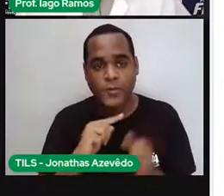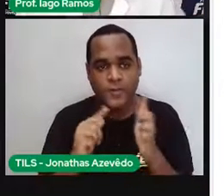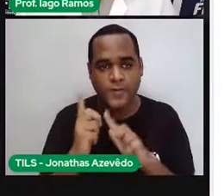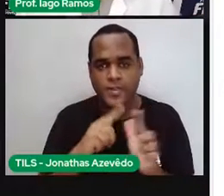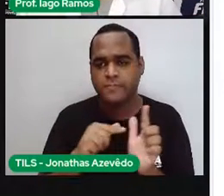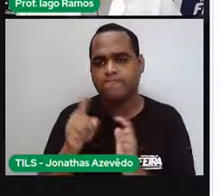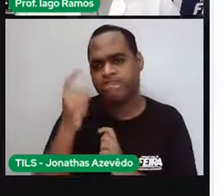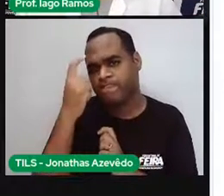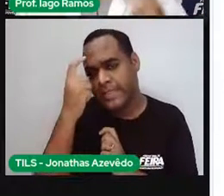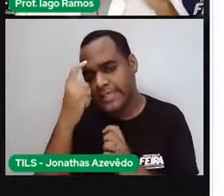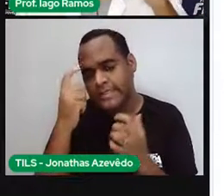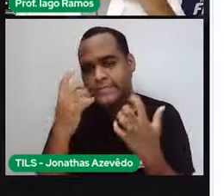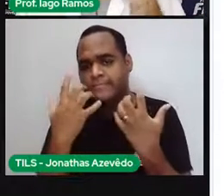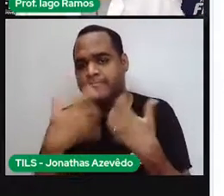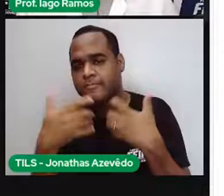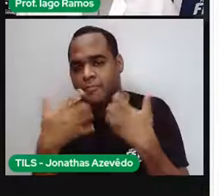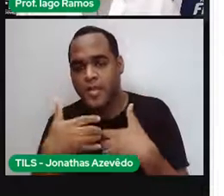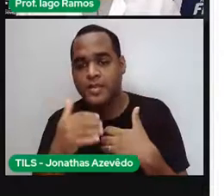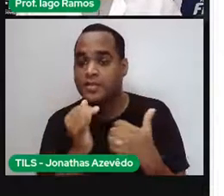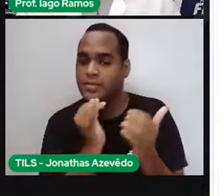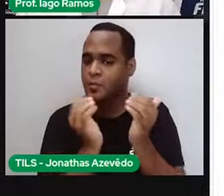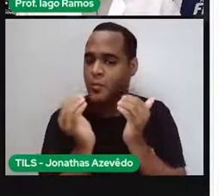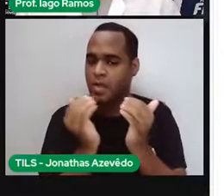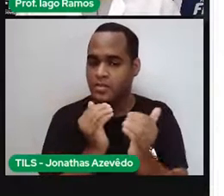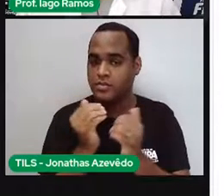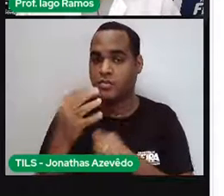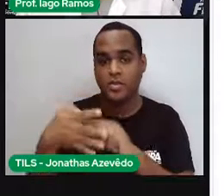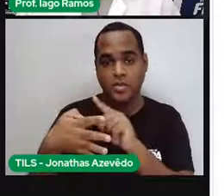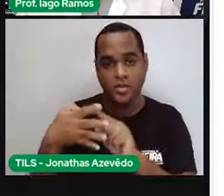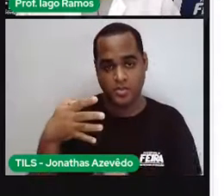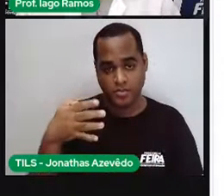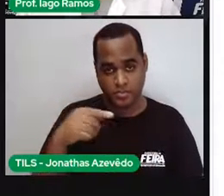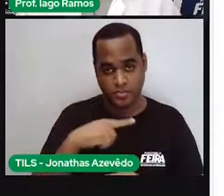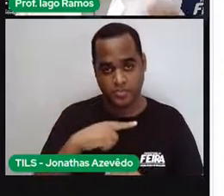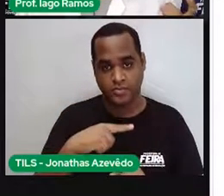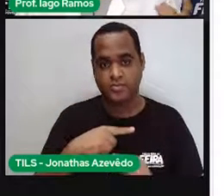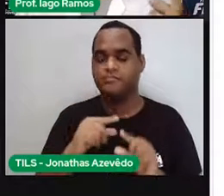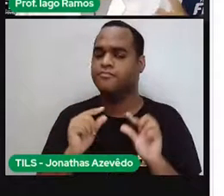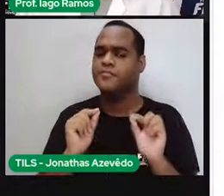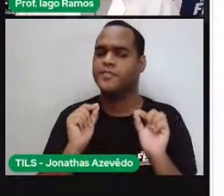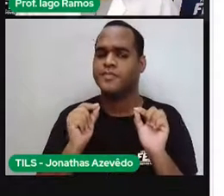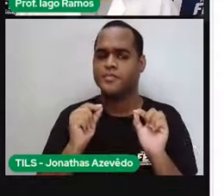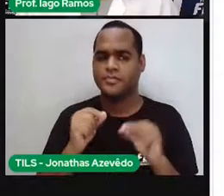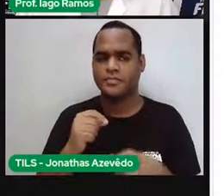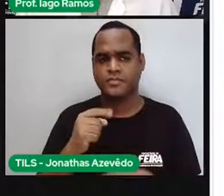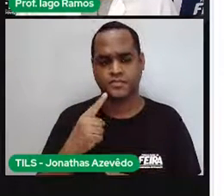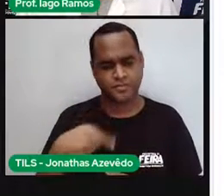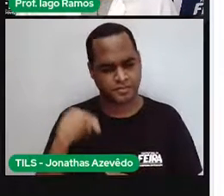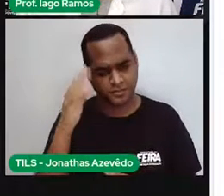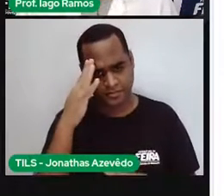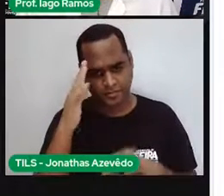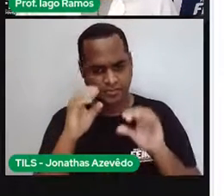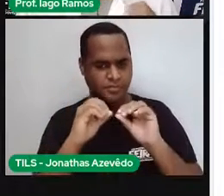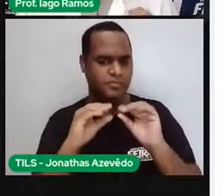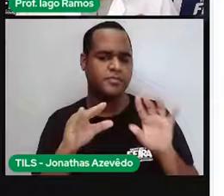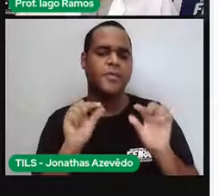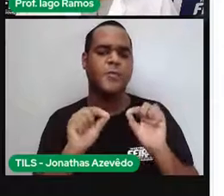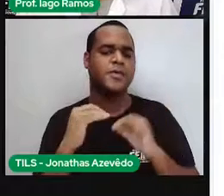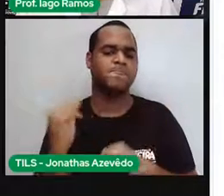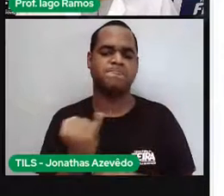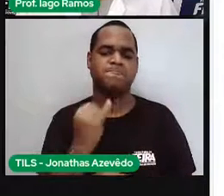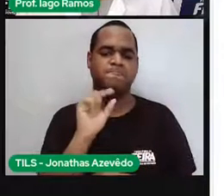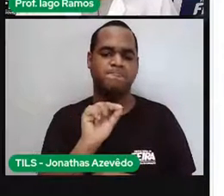hipoteticamente nessas 4 voltas. Tá, mas o que é agora, o que é que importa para nós? O que é que